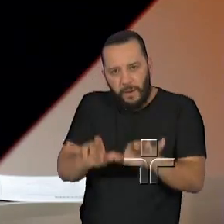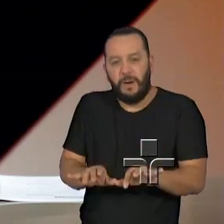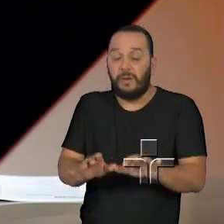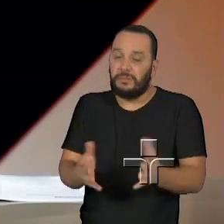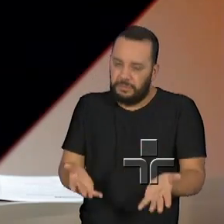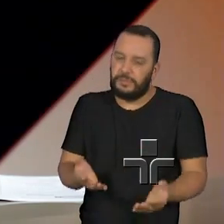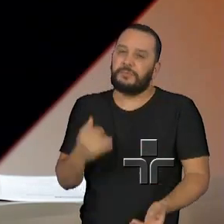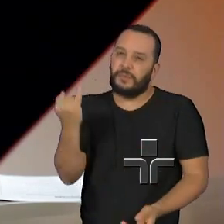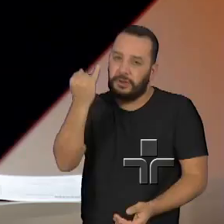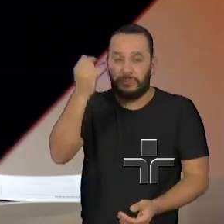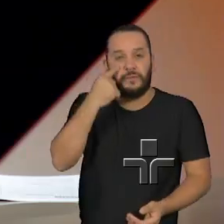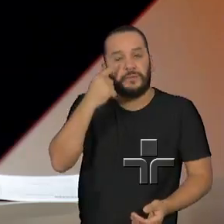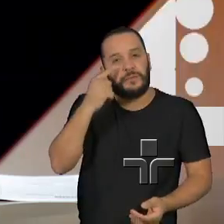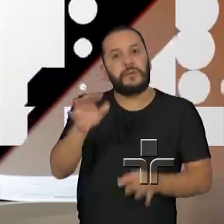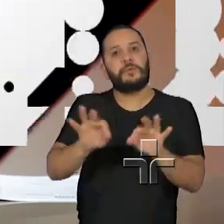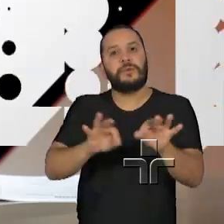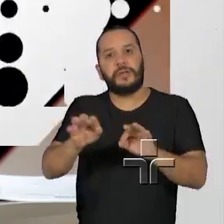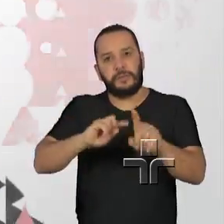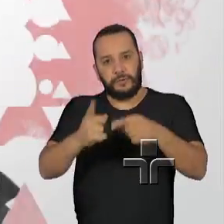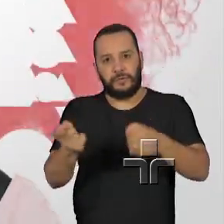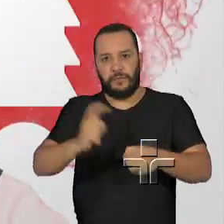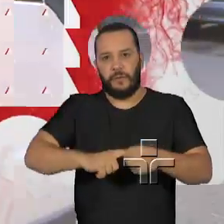do programa e a gente já retorna.